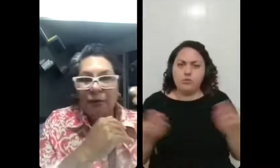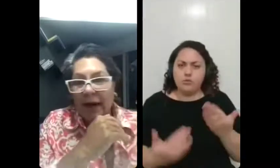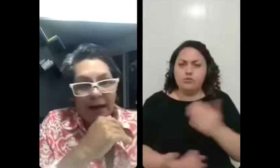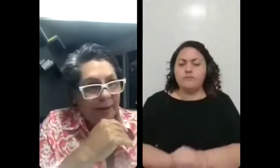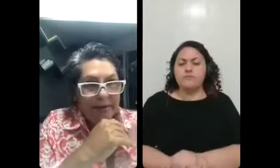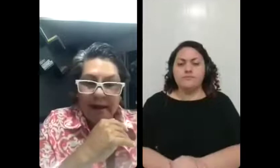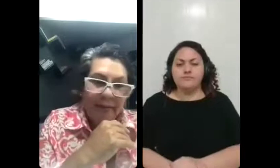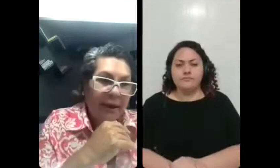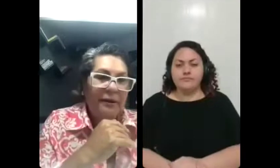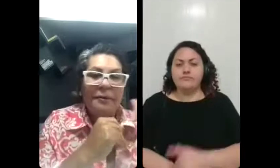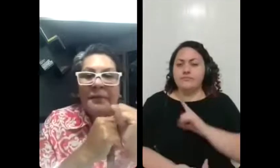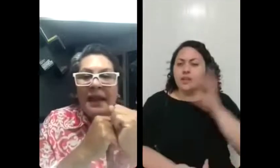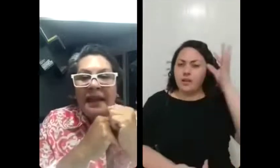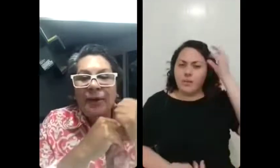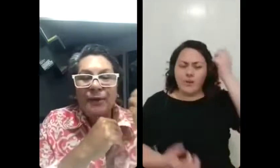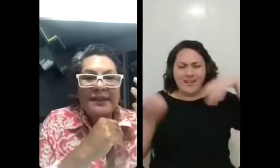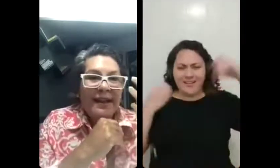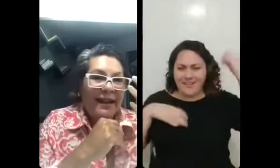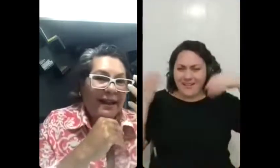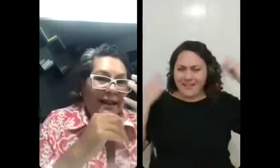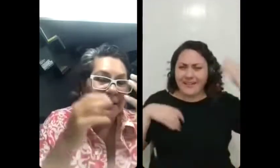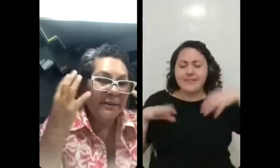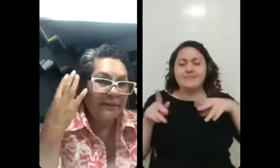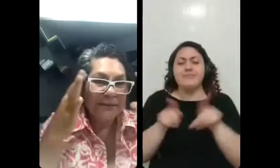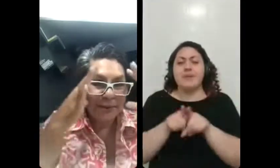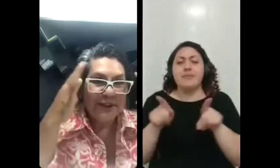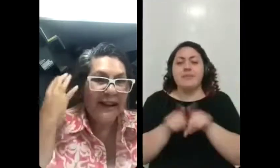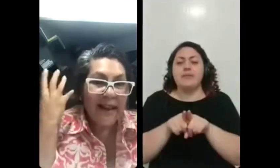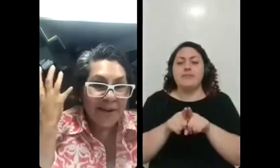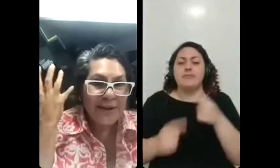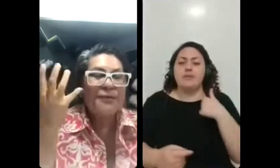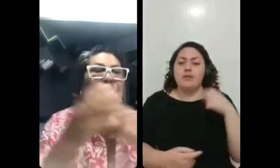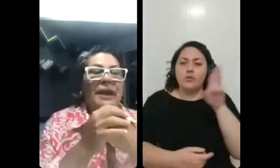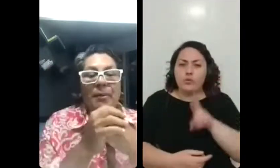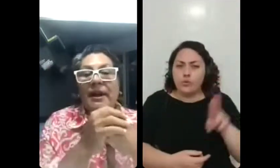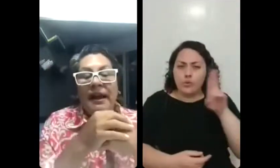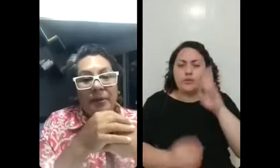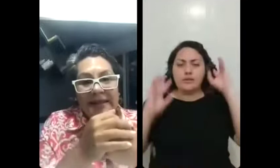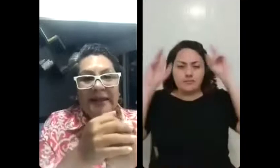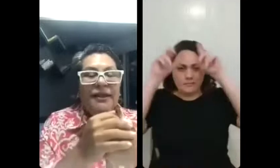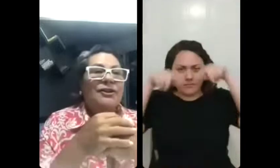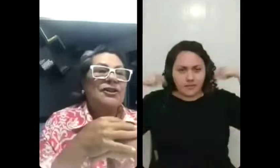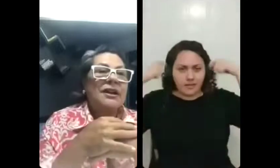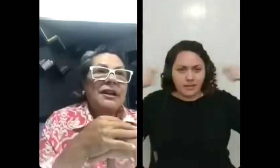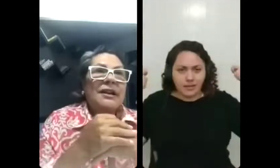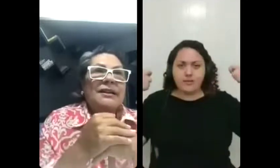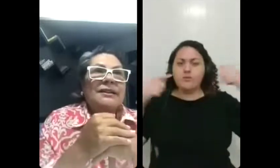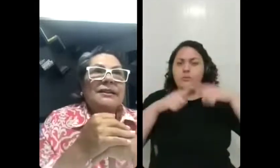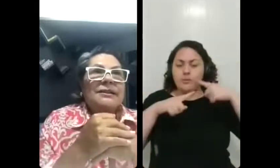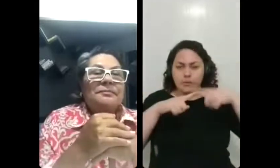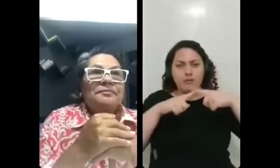fase, assim, do cai cabelo, cai cabelo. eu usei usei lenço, né? Porque caiu bastante.